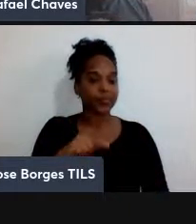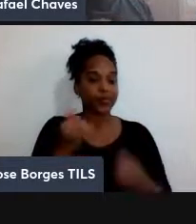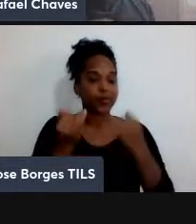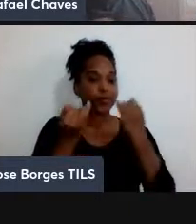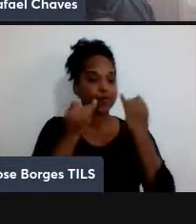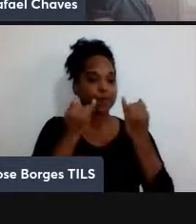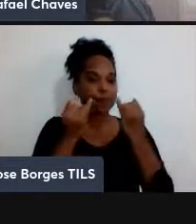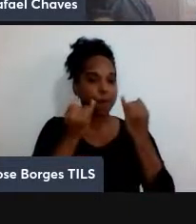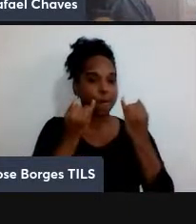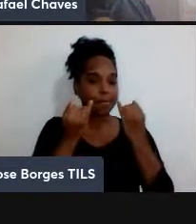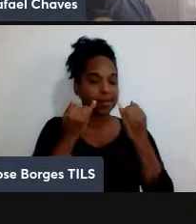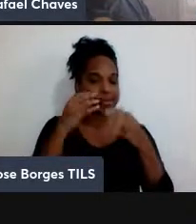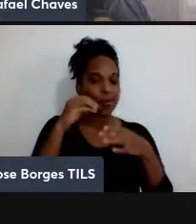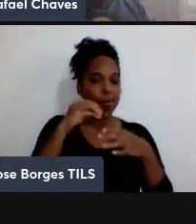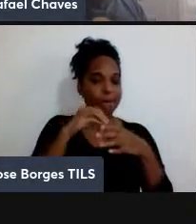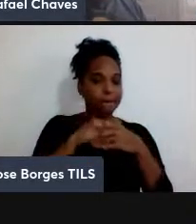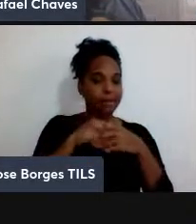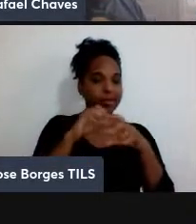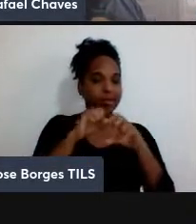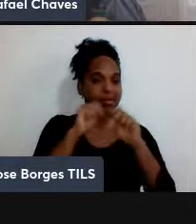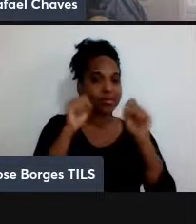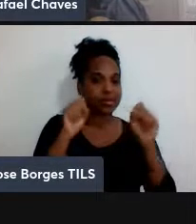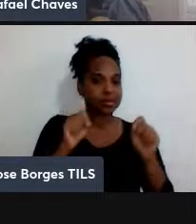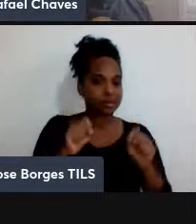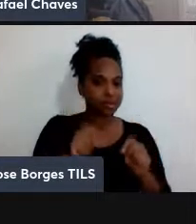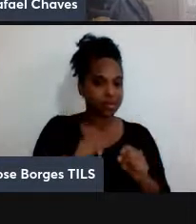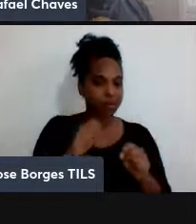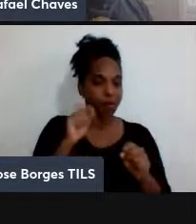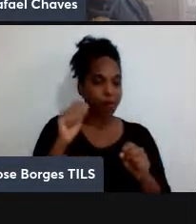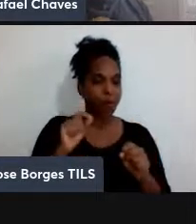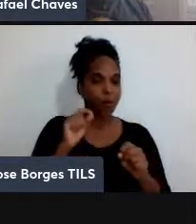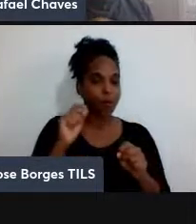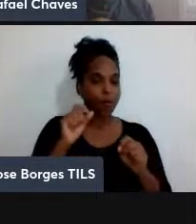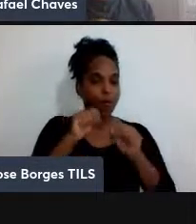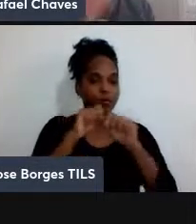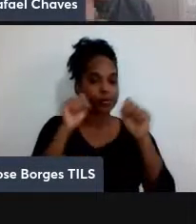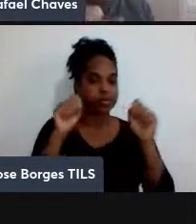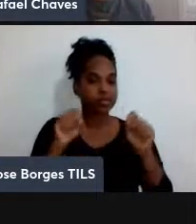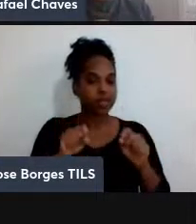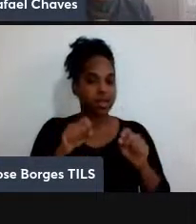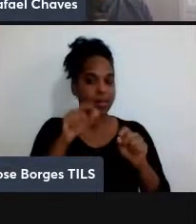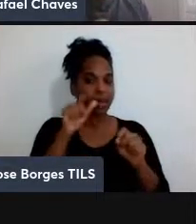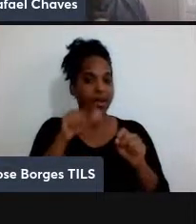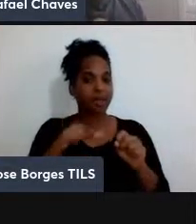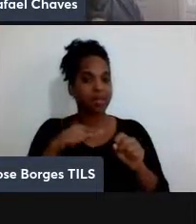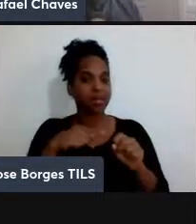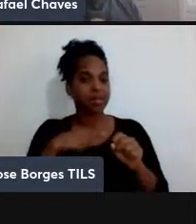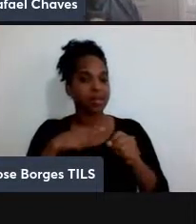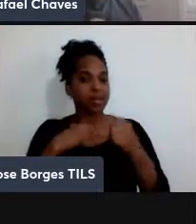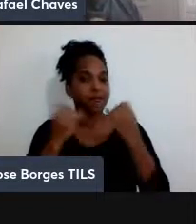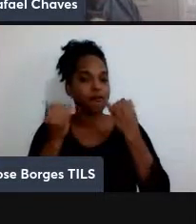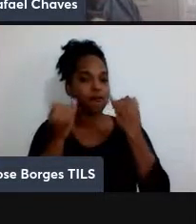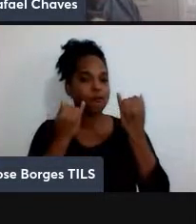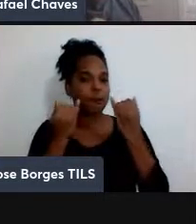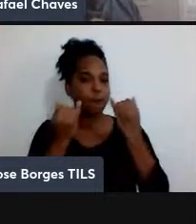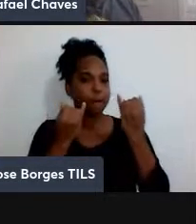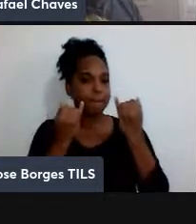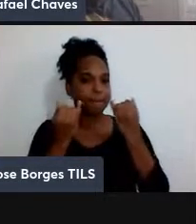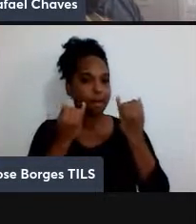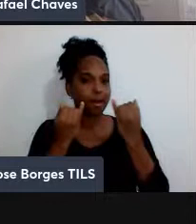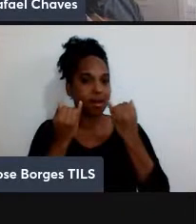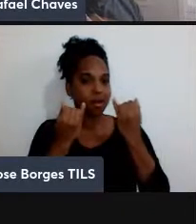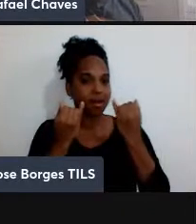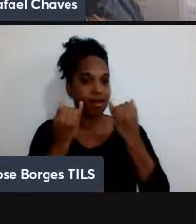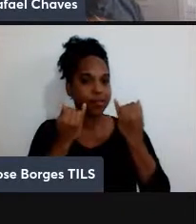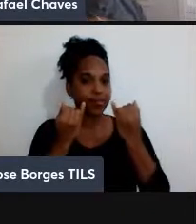físico. Então, o que quer que seja o sistema físico que eu estou colocando aqui, ele tem alguma informação codificada, por exemplo, o bit zero,